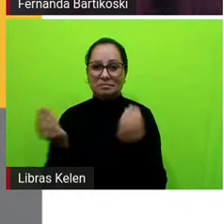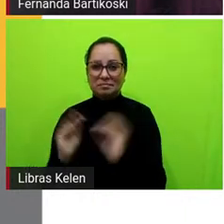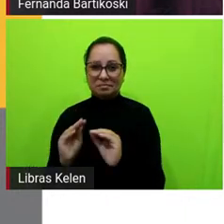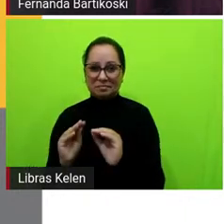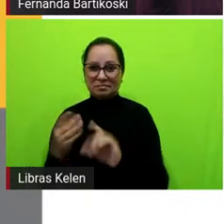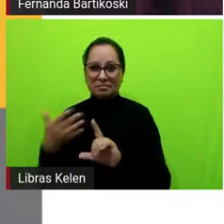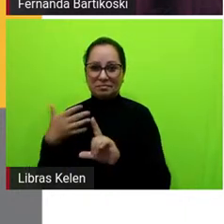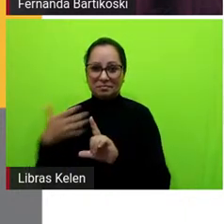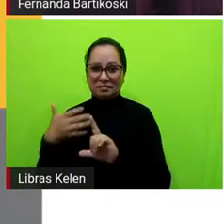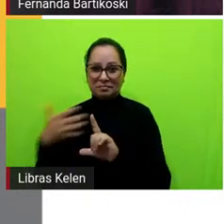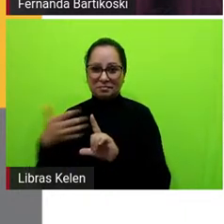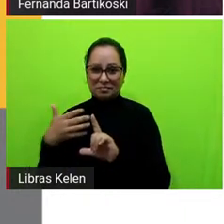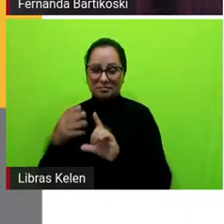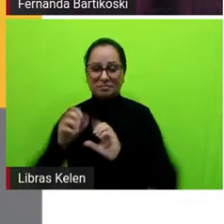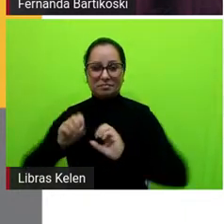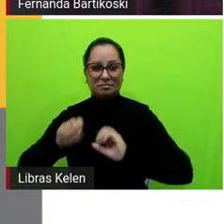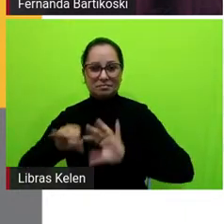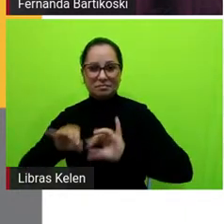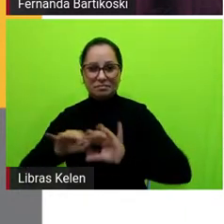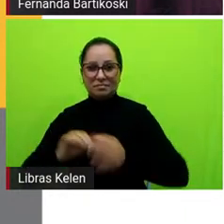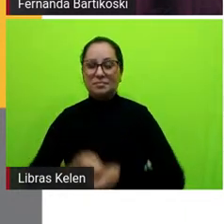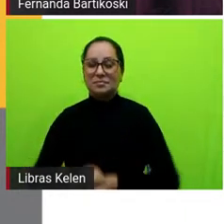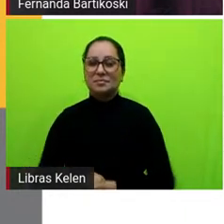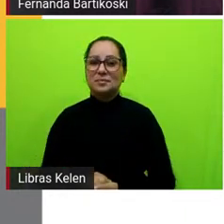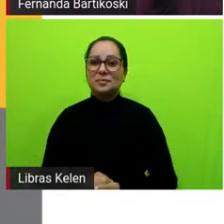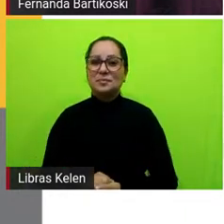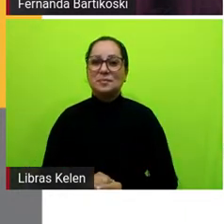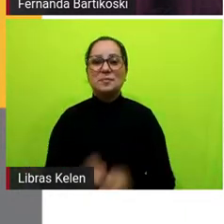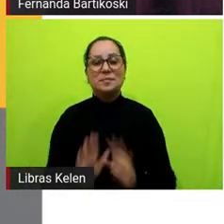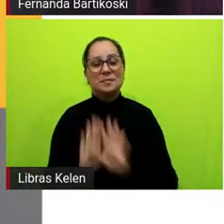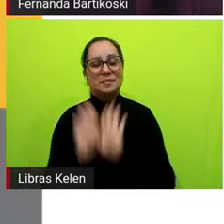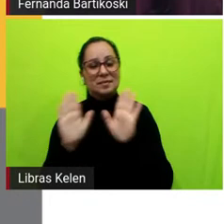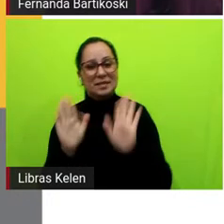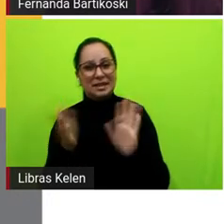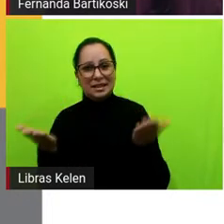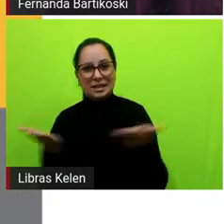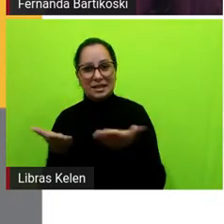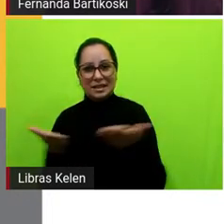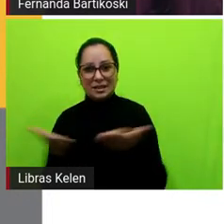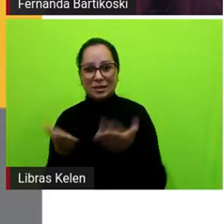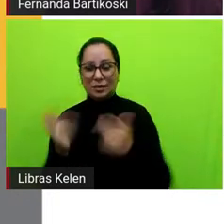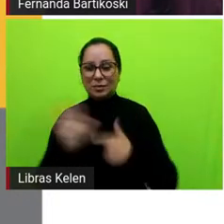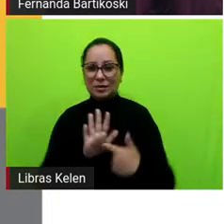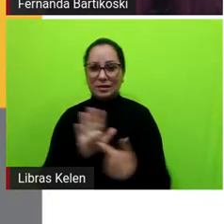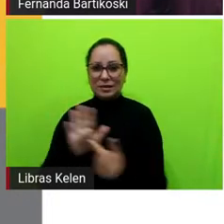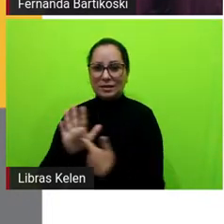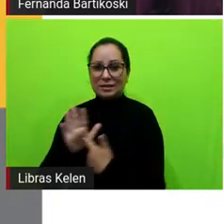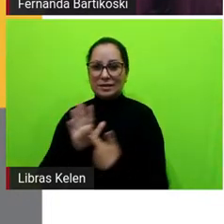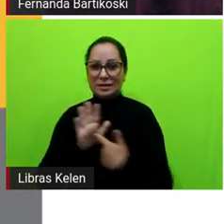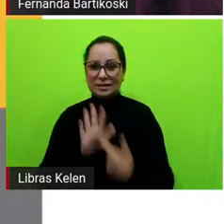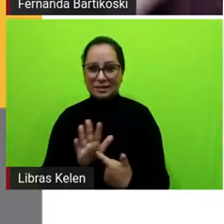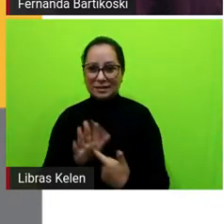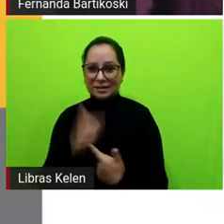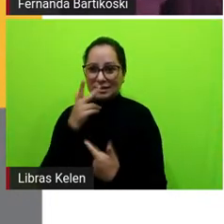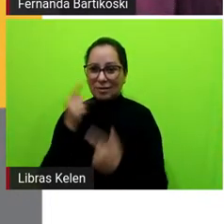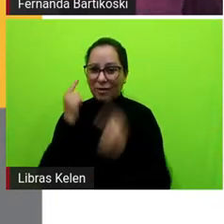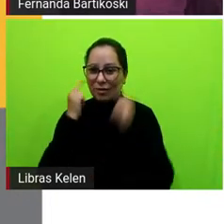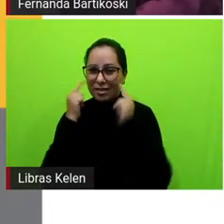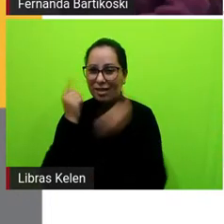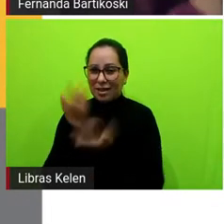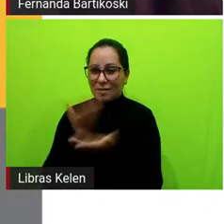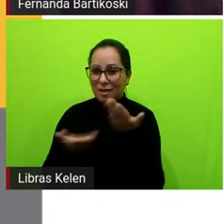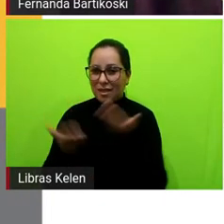no portal educacional mas hoje a gente vai apresentar aqui pra gente ir trocando ideias e